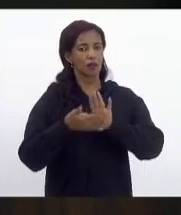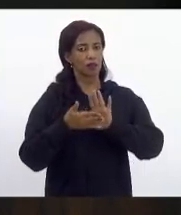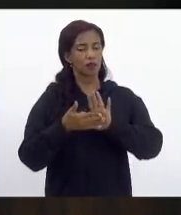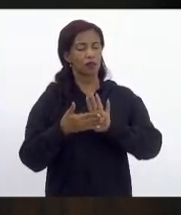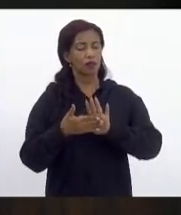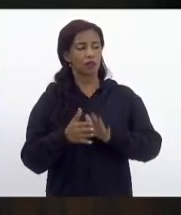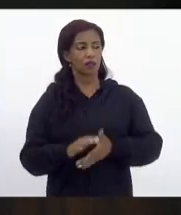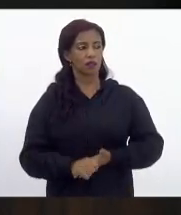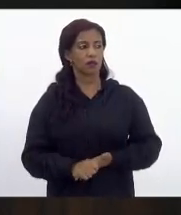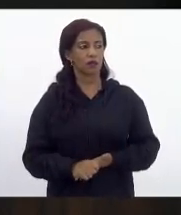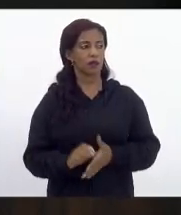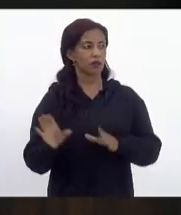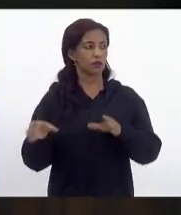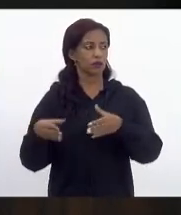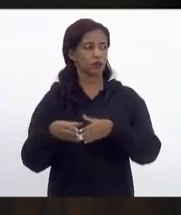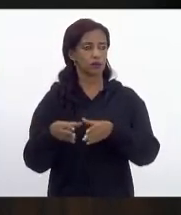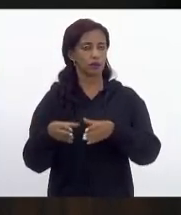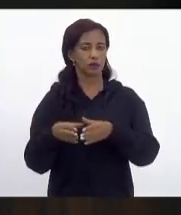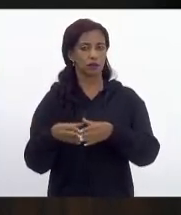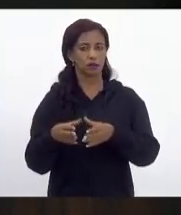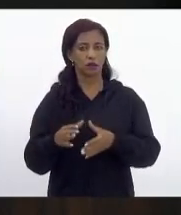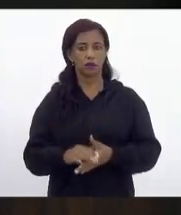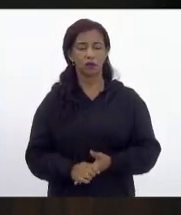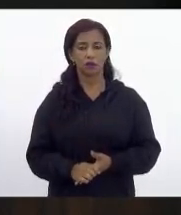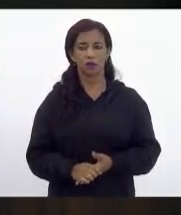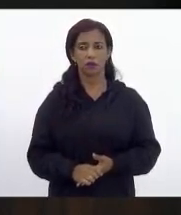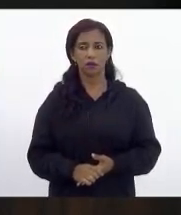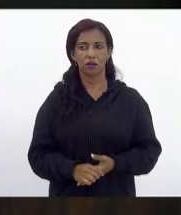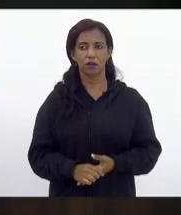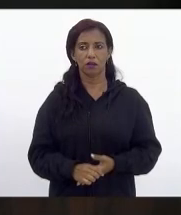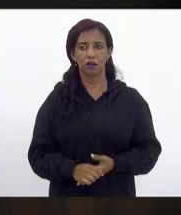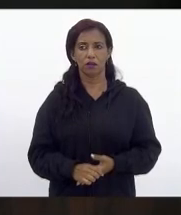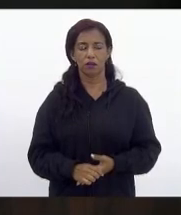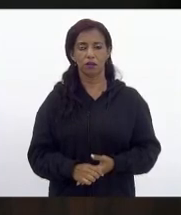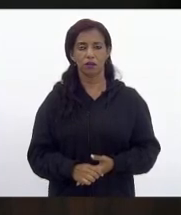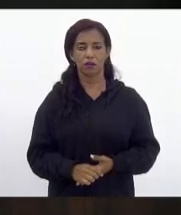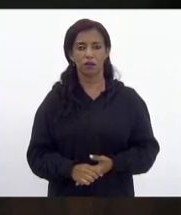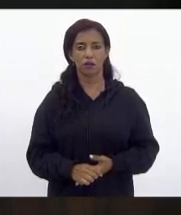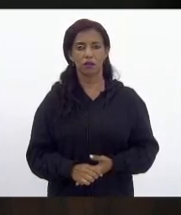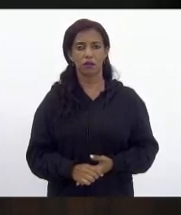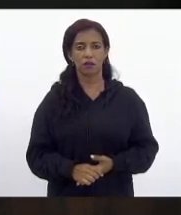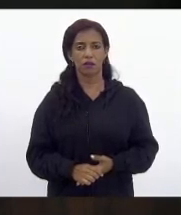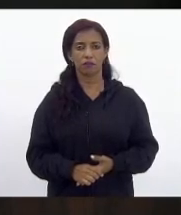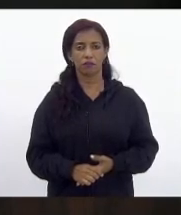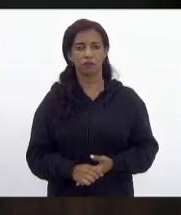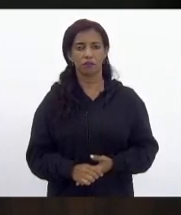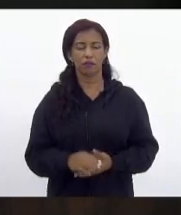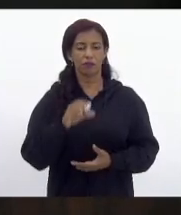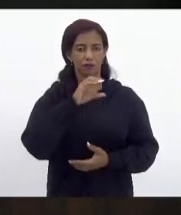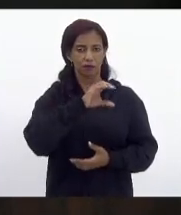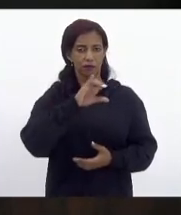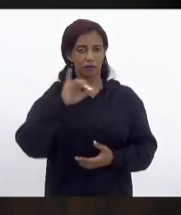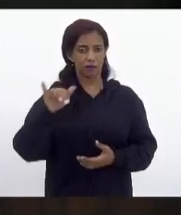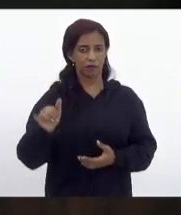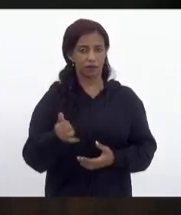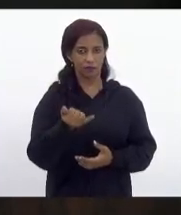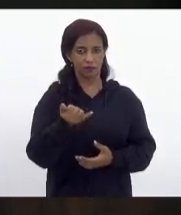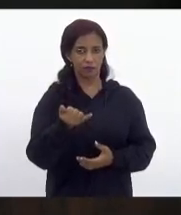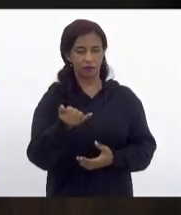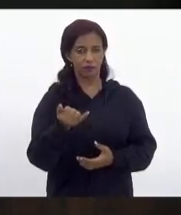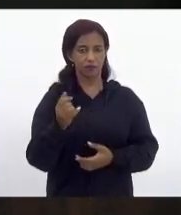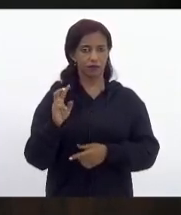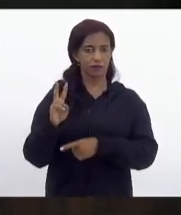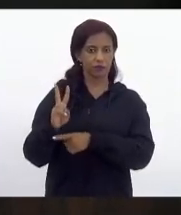pareceres as comissões, pendendo de pareceres das comissões da CCJ, de